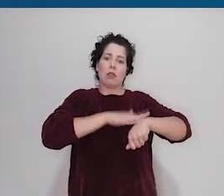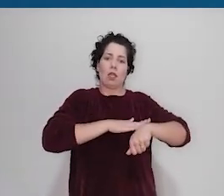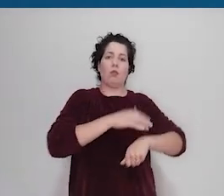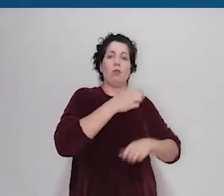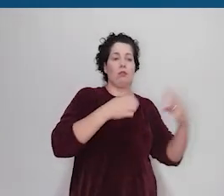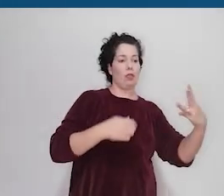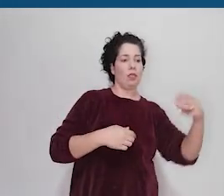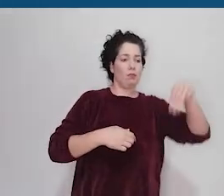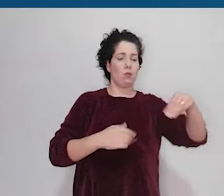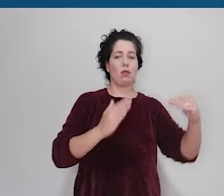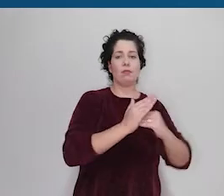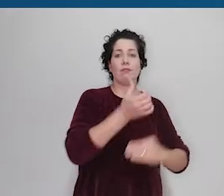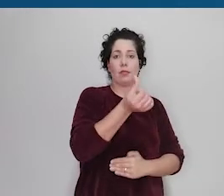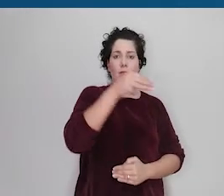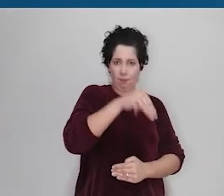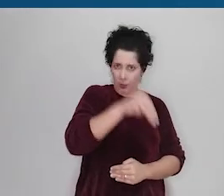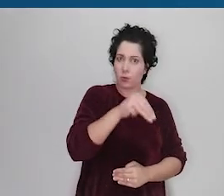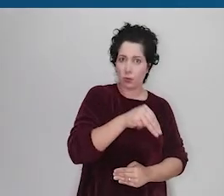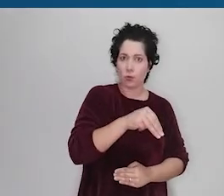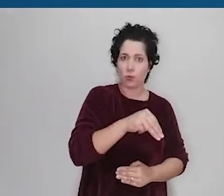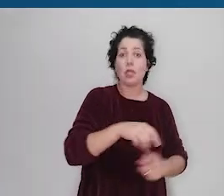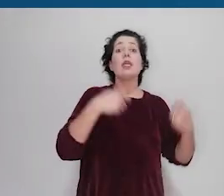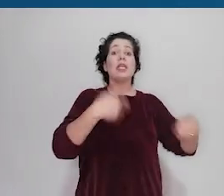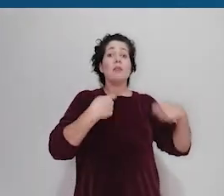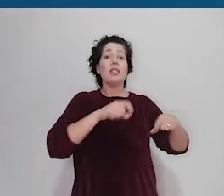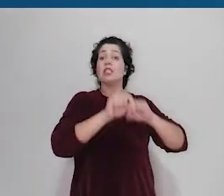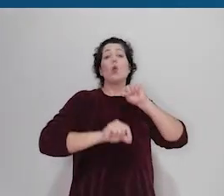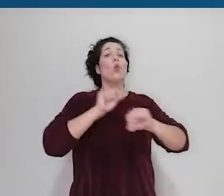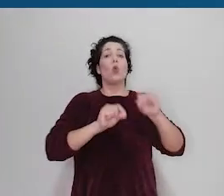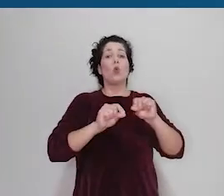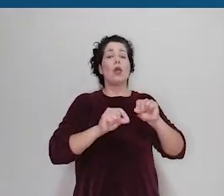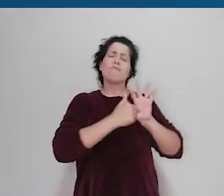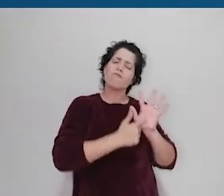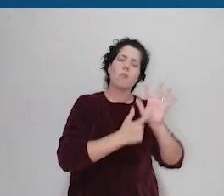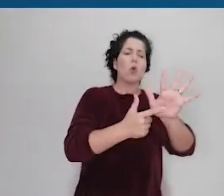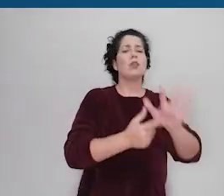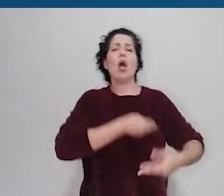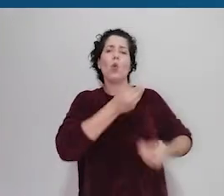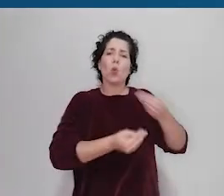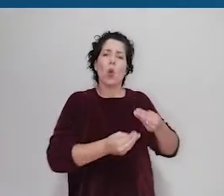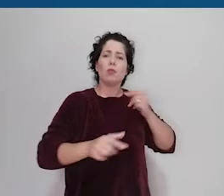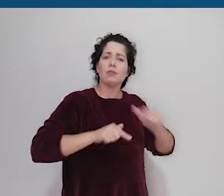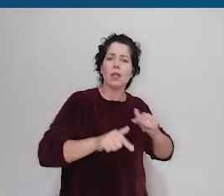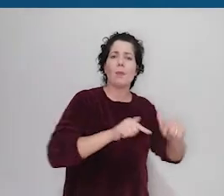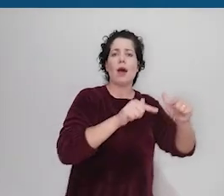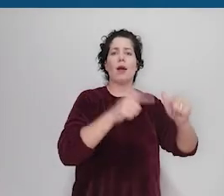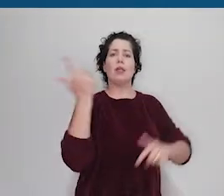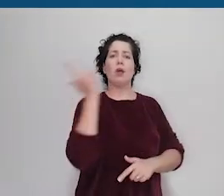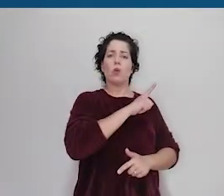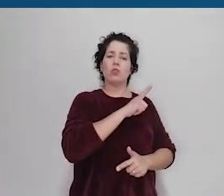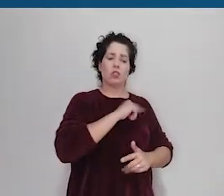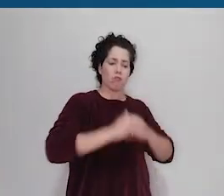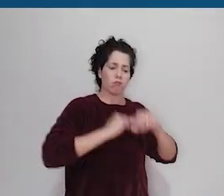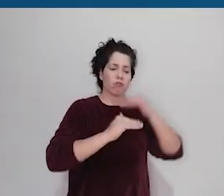de 3 a 6 minutos e deve refletir os impactos das ações desenvolvidas para a formação